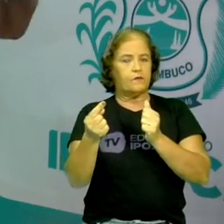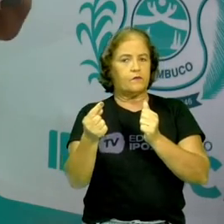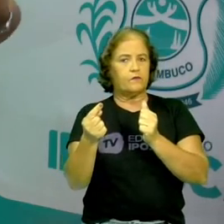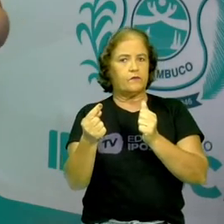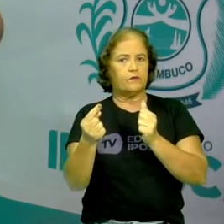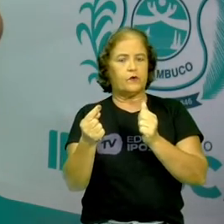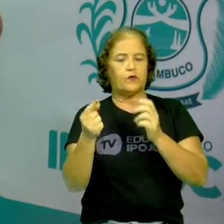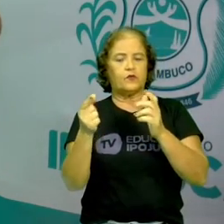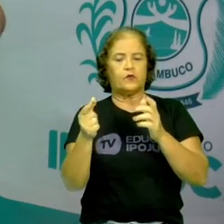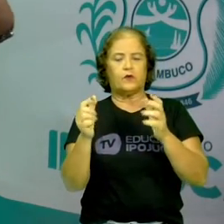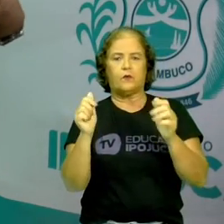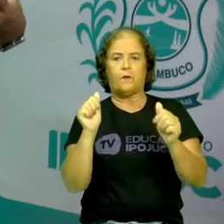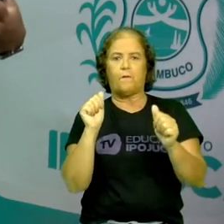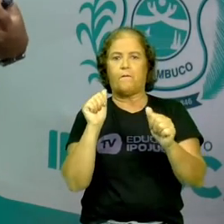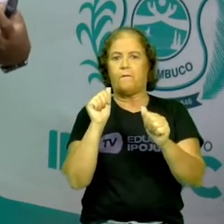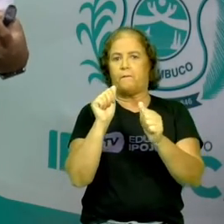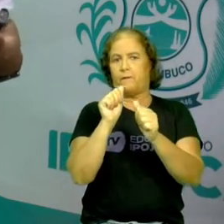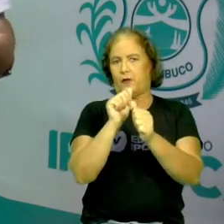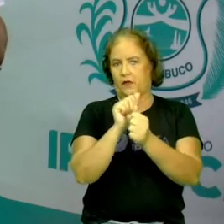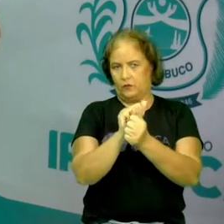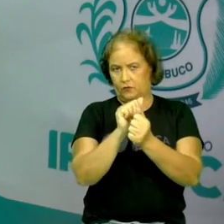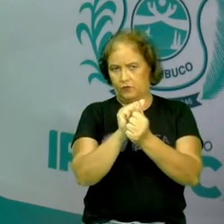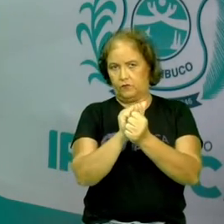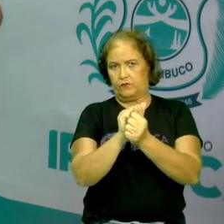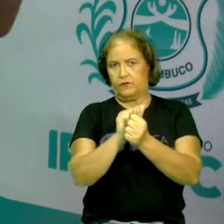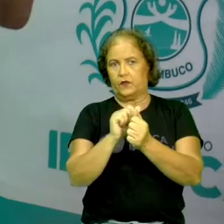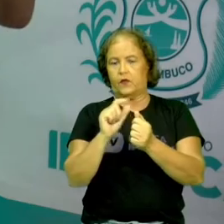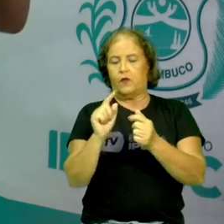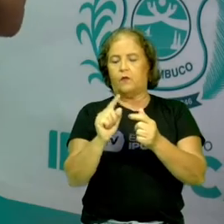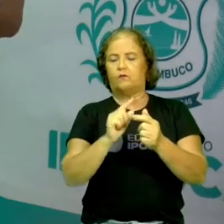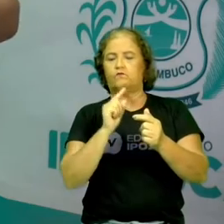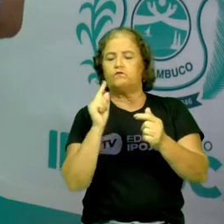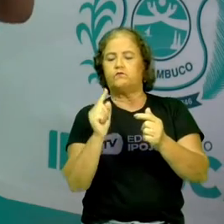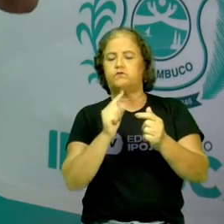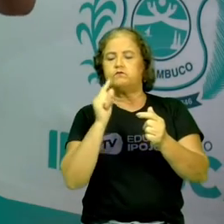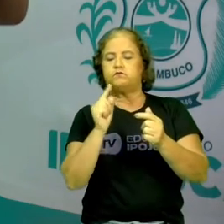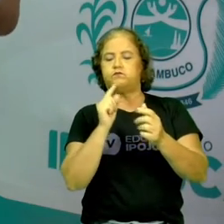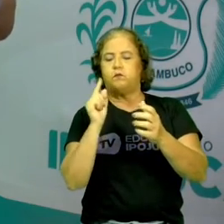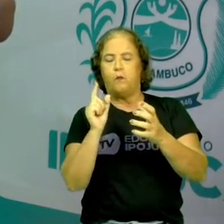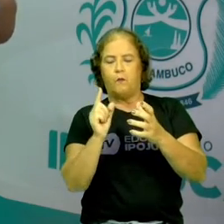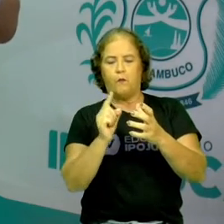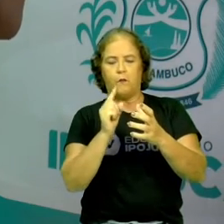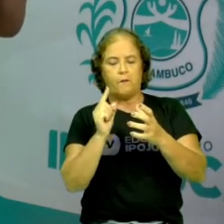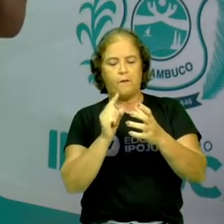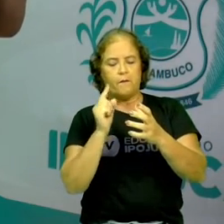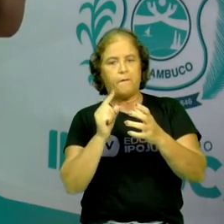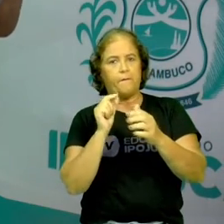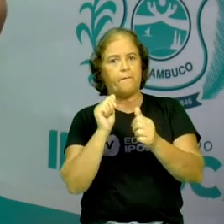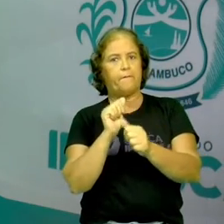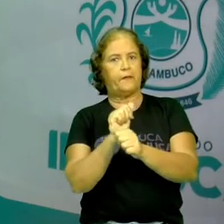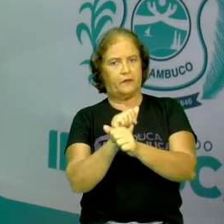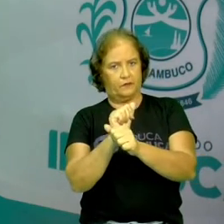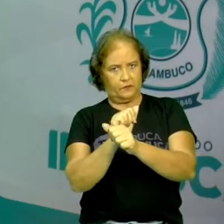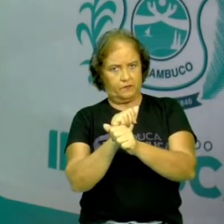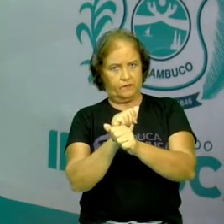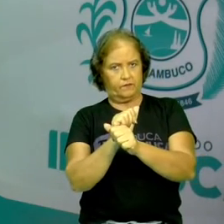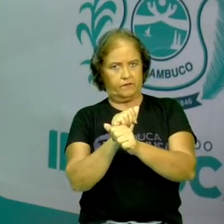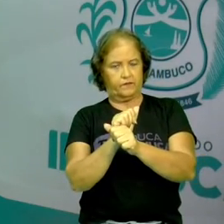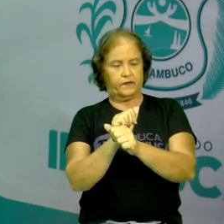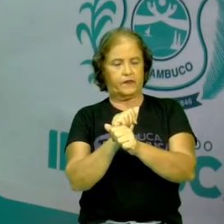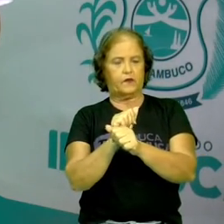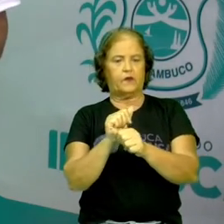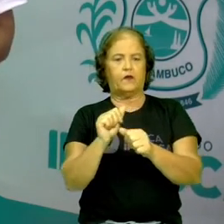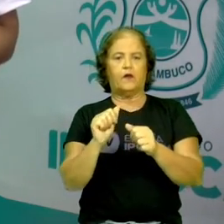estabilizado, seja, aquele sistema de rotação, ele parou, ele diminuiu. Nós, então, temos o